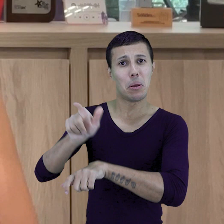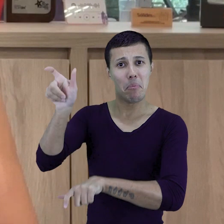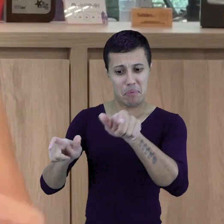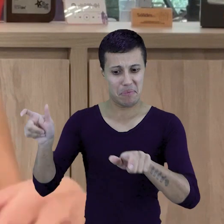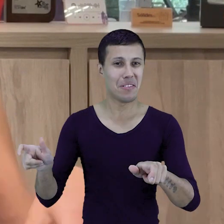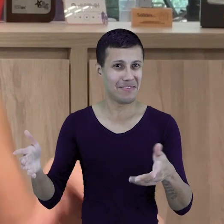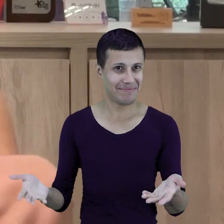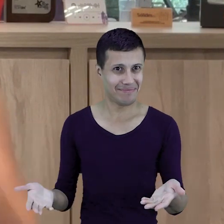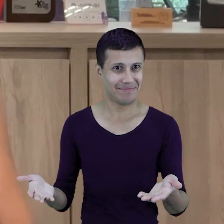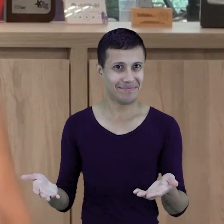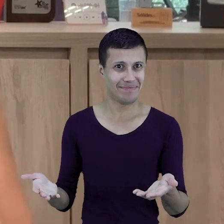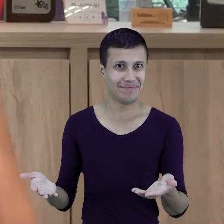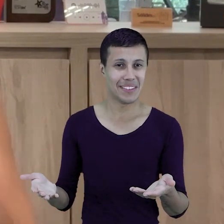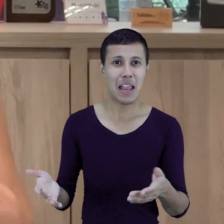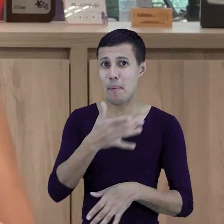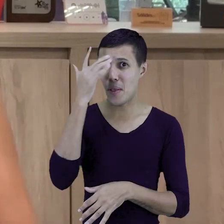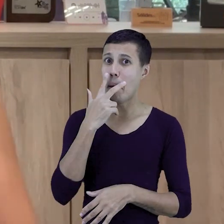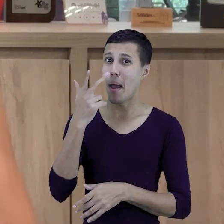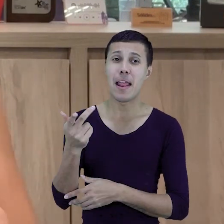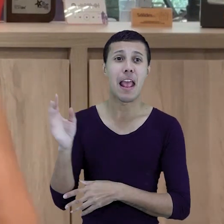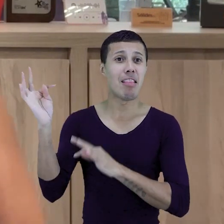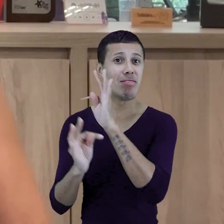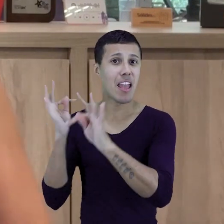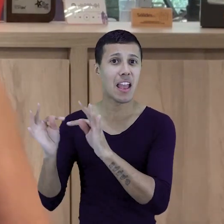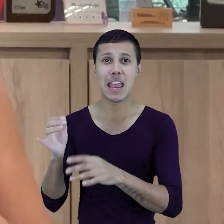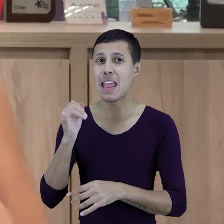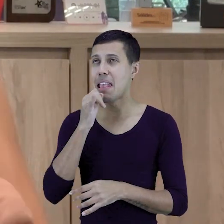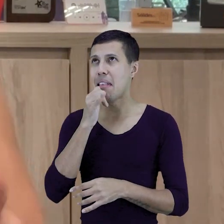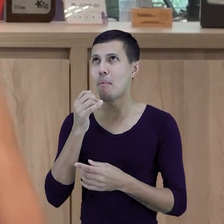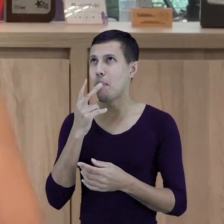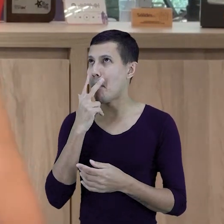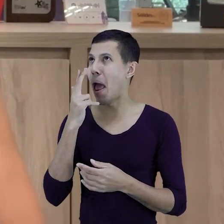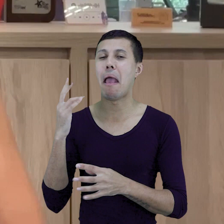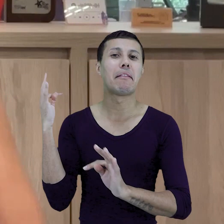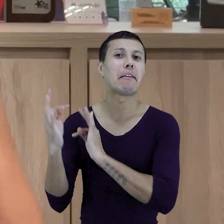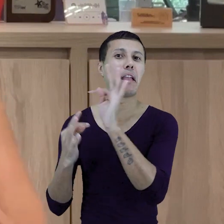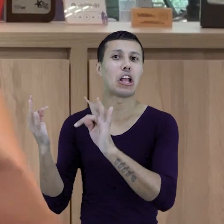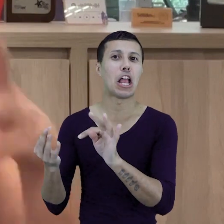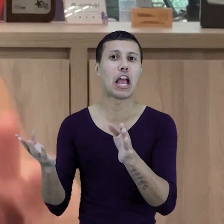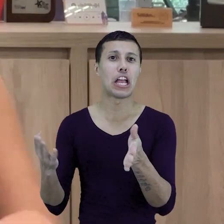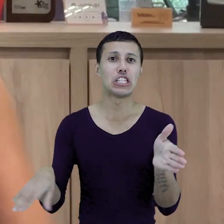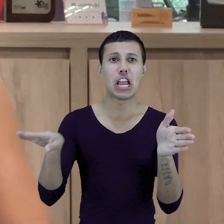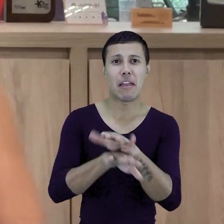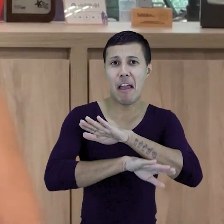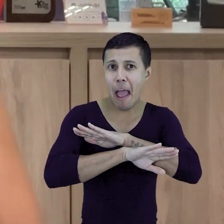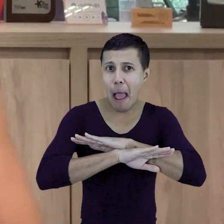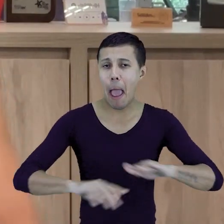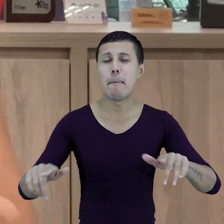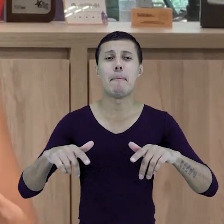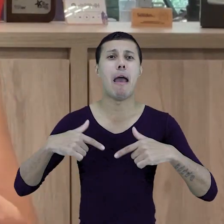né? Então, muitas vezes as pessoas associam a tecnologia como, ah, tecnologia vai chegar, vai acabar com os